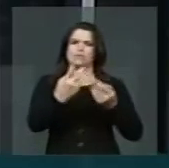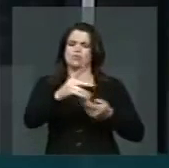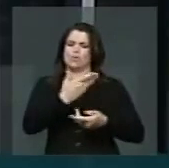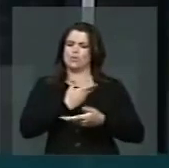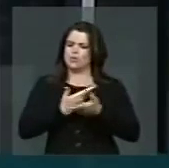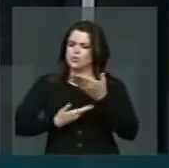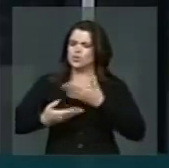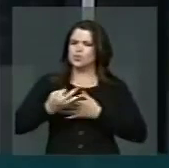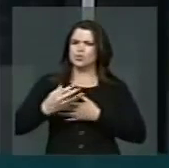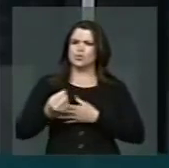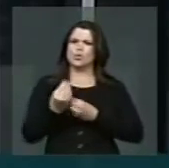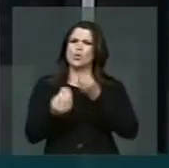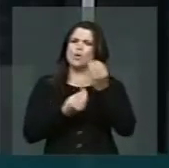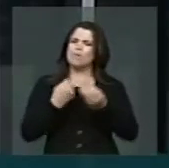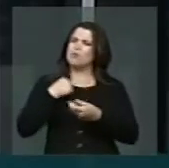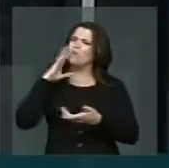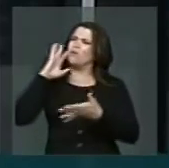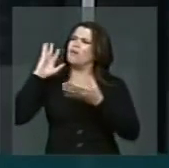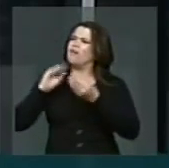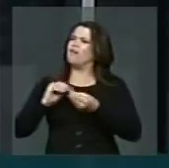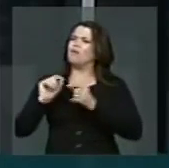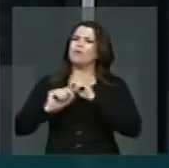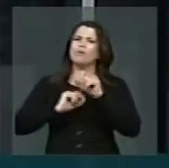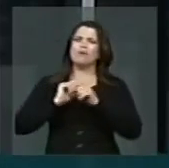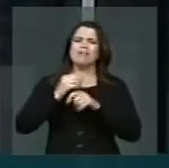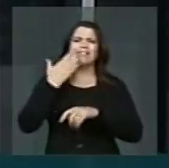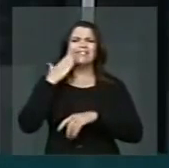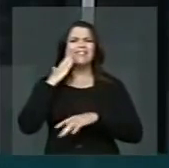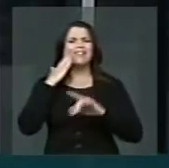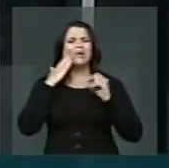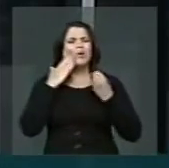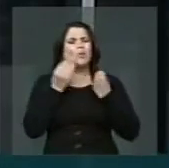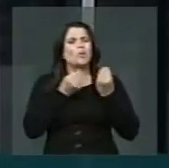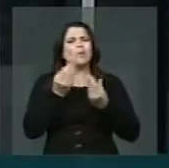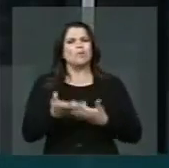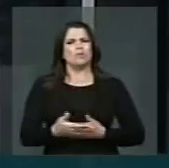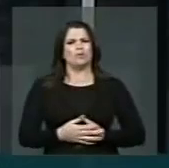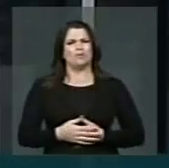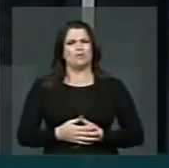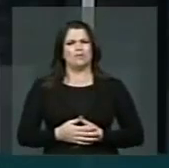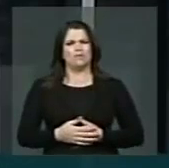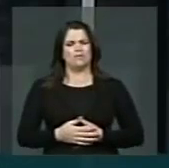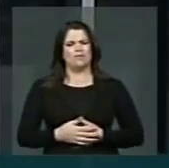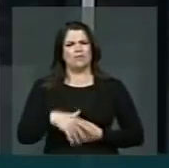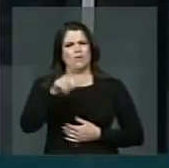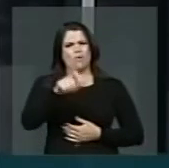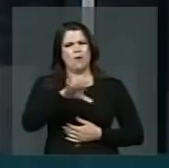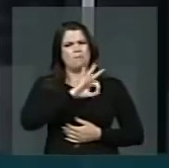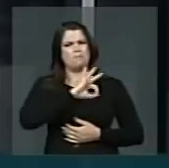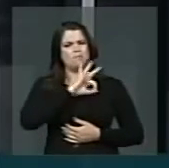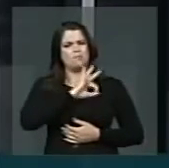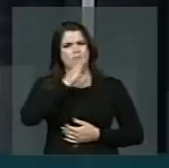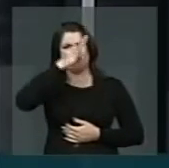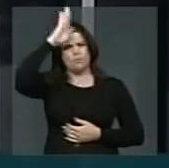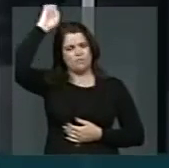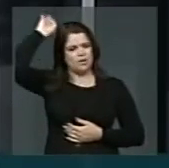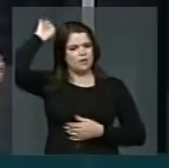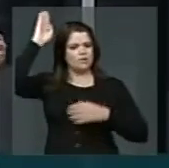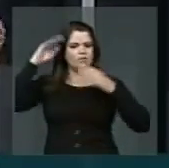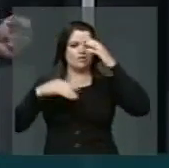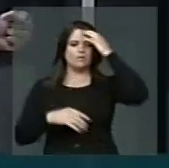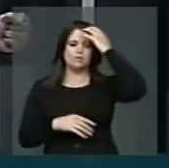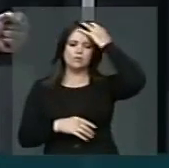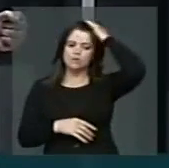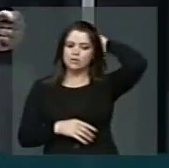como é que eu posso entender que um policial do corpo de bombeiro, que